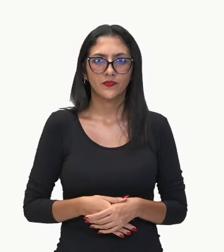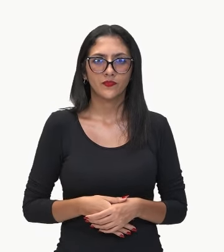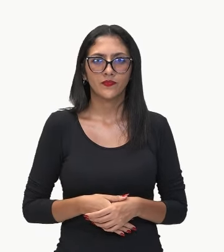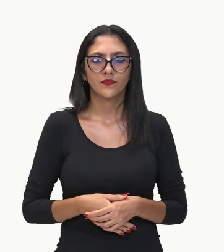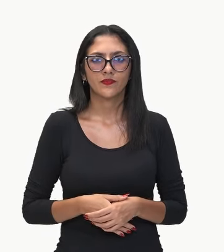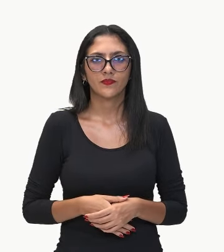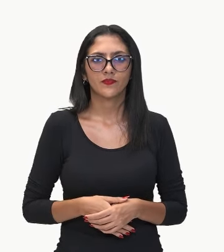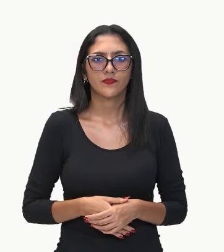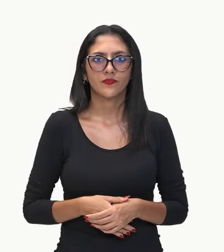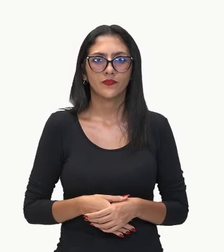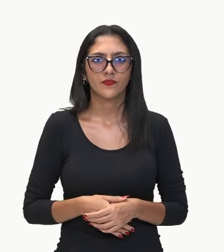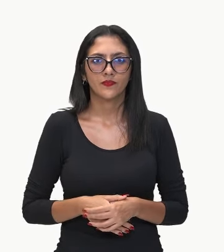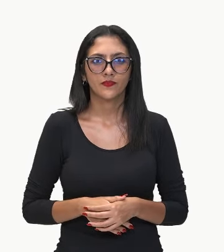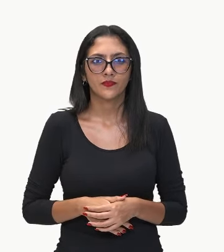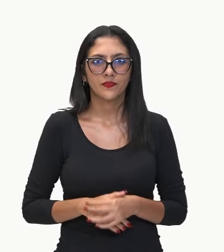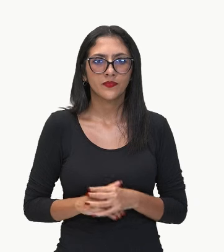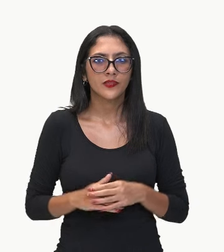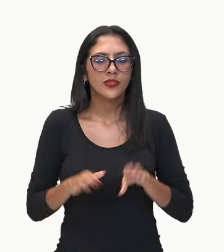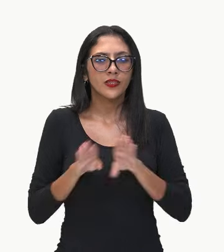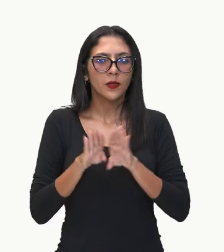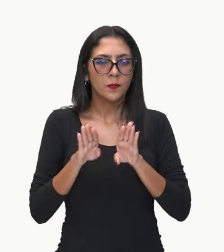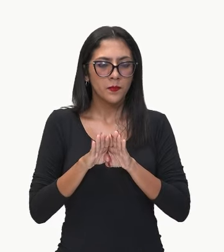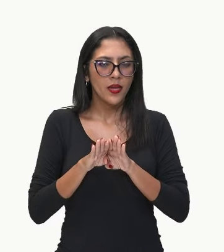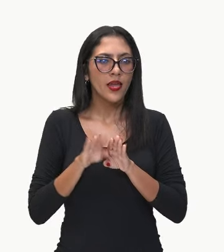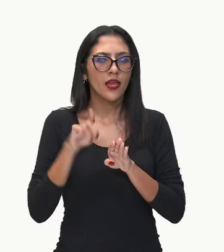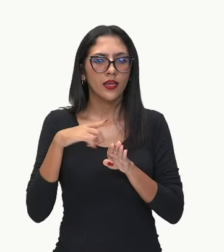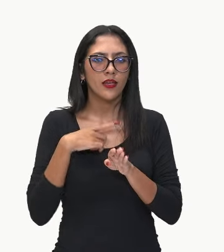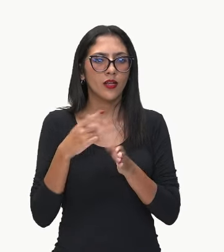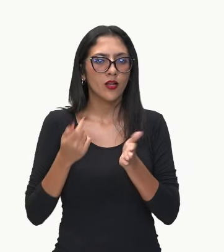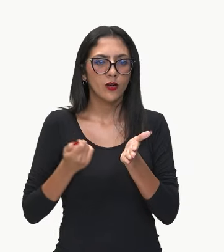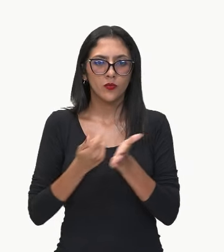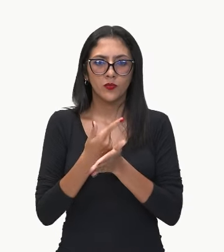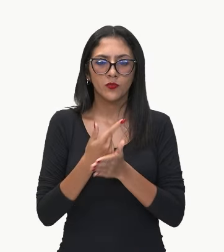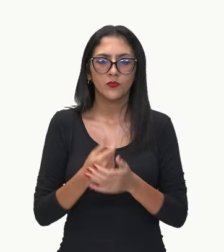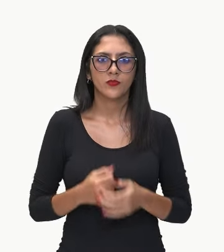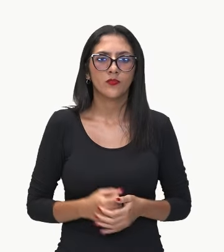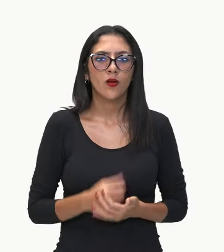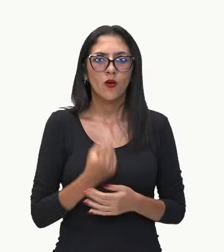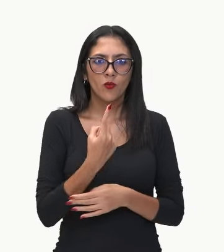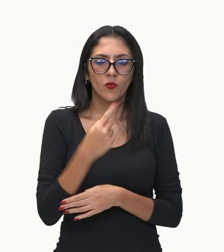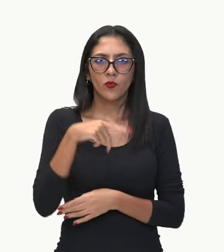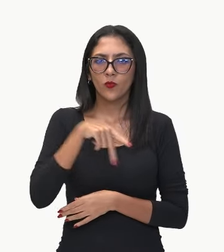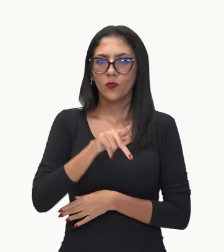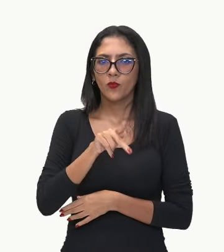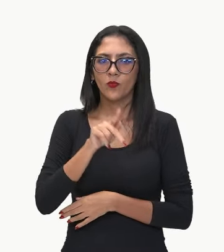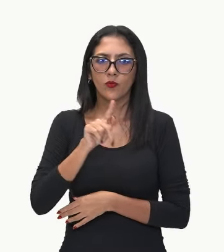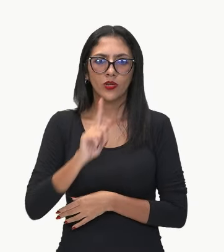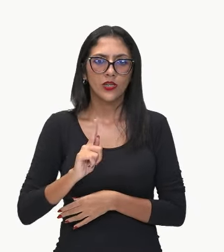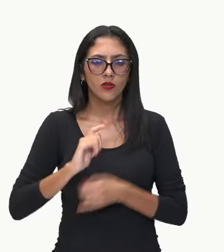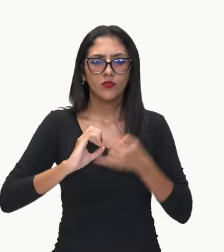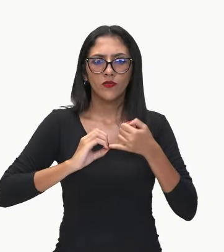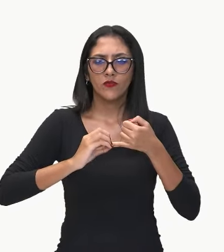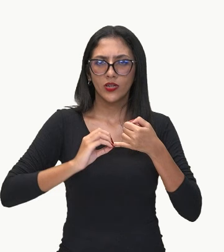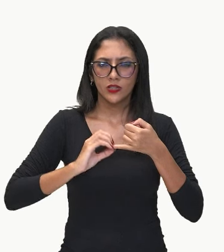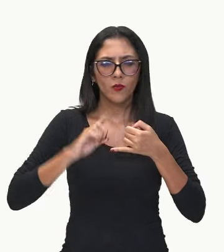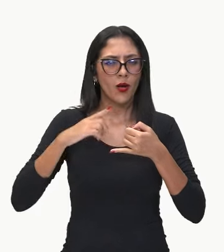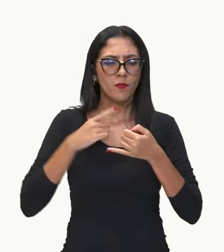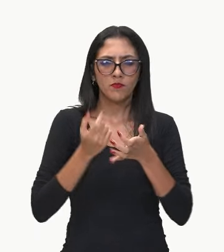Ela comprou também um quilo de feijão. Uma compra básica.